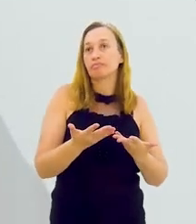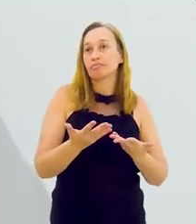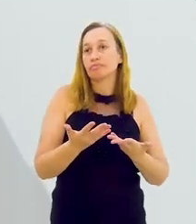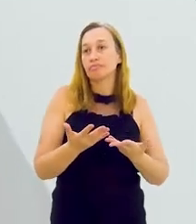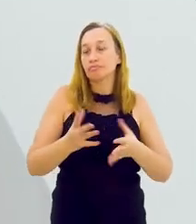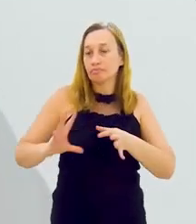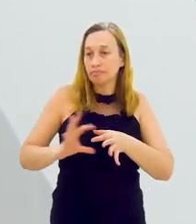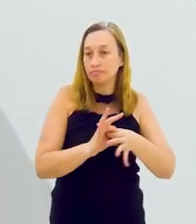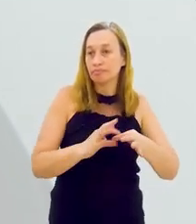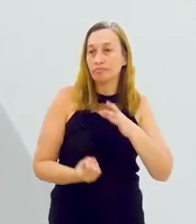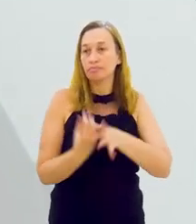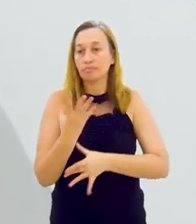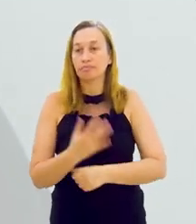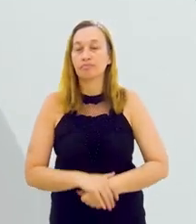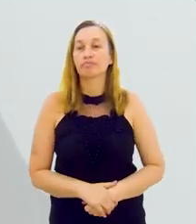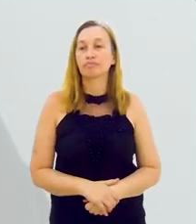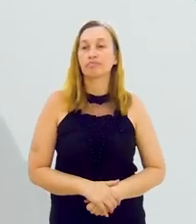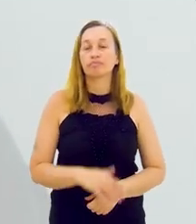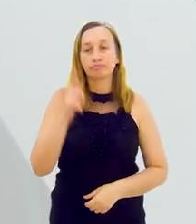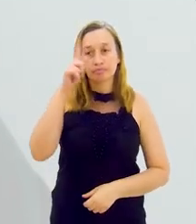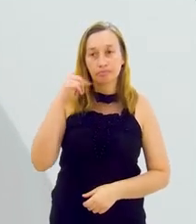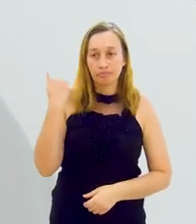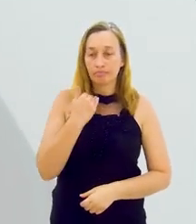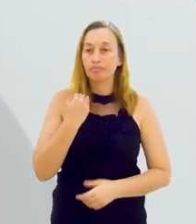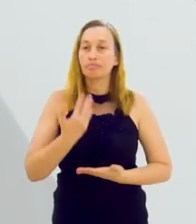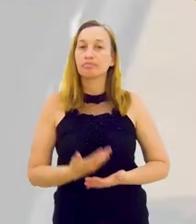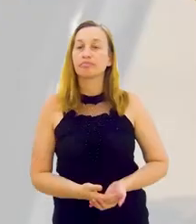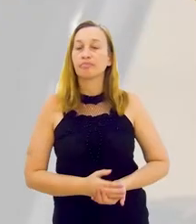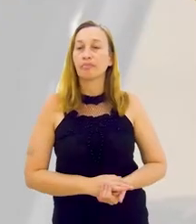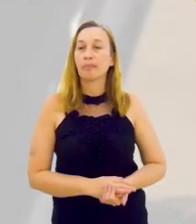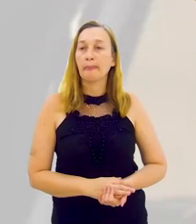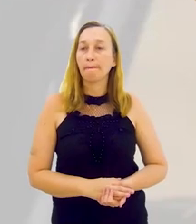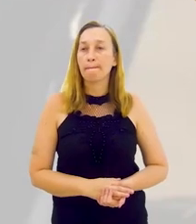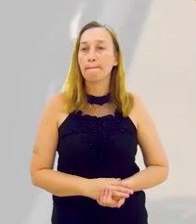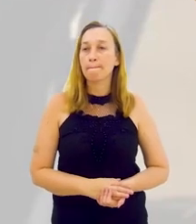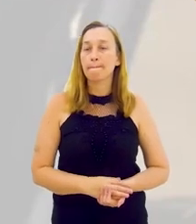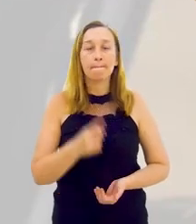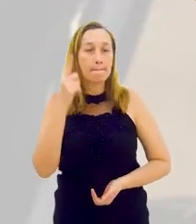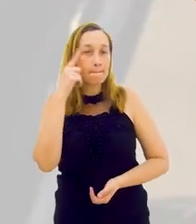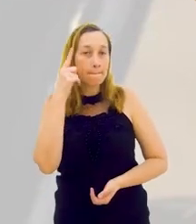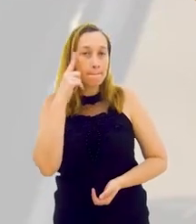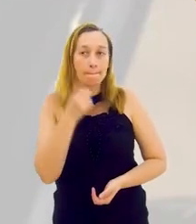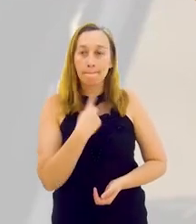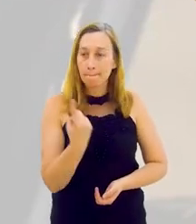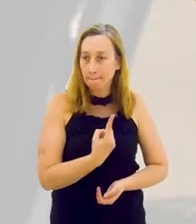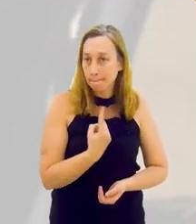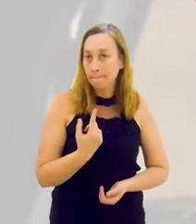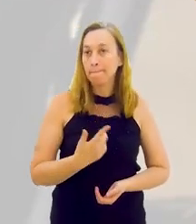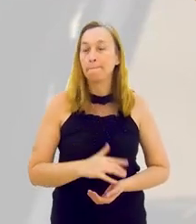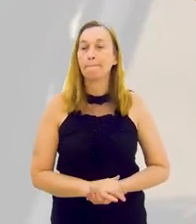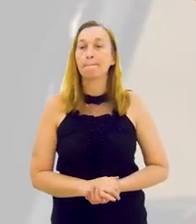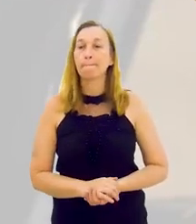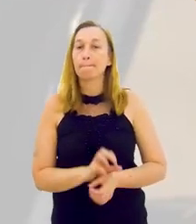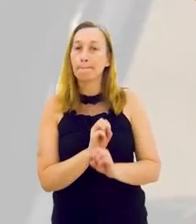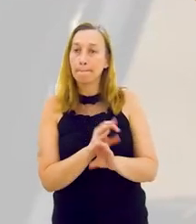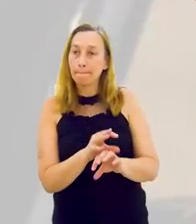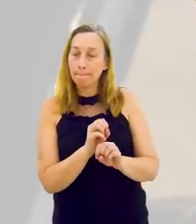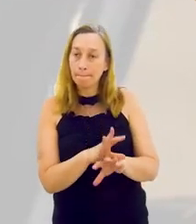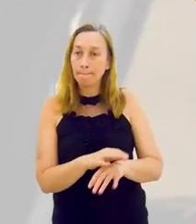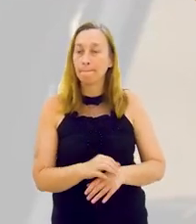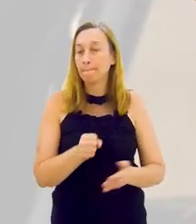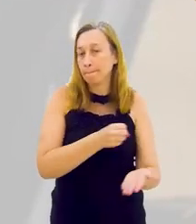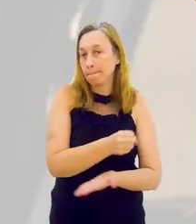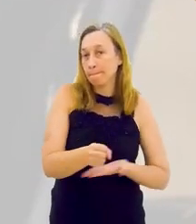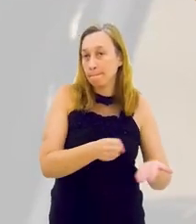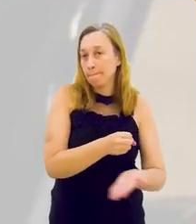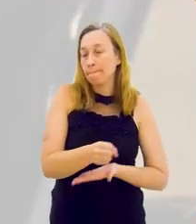desenvolve, então, o encadeamento produtivo. Geisa, a questão do pensamento nosso, tradicional, até